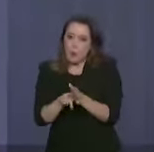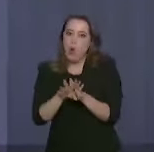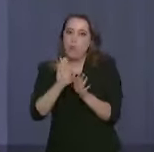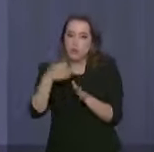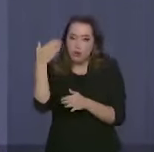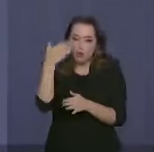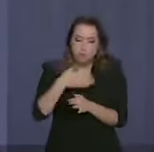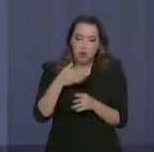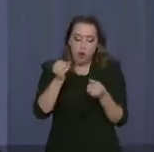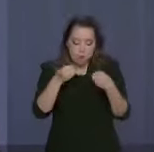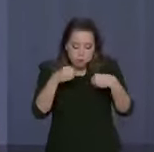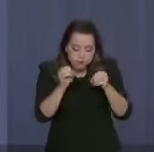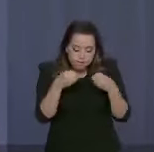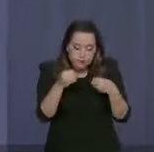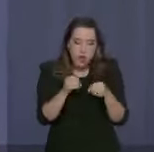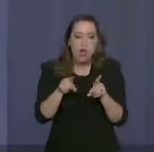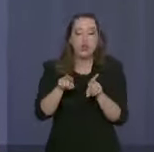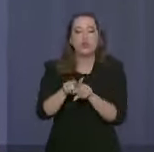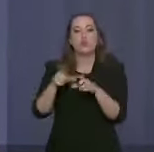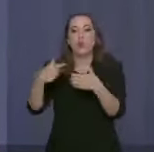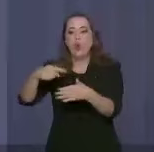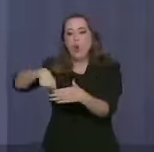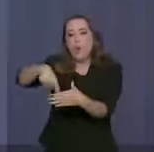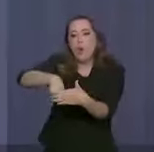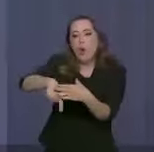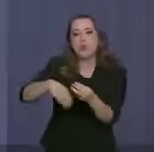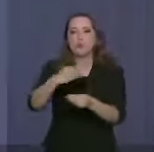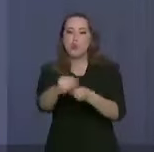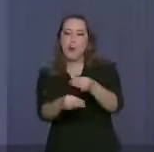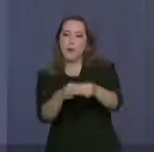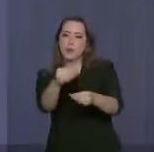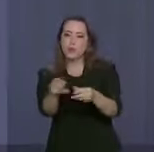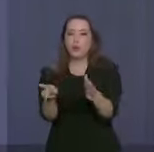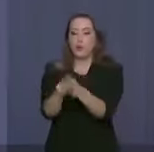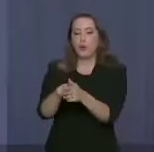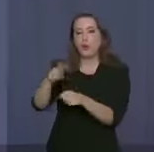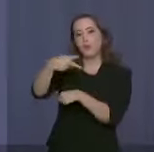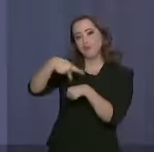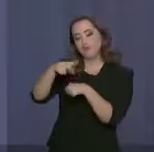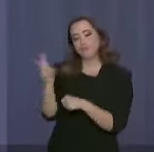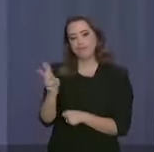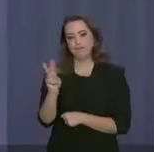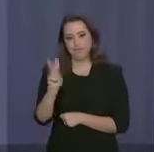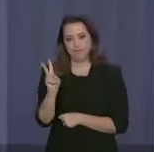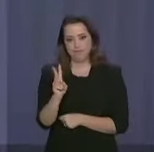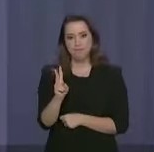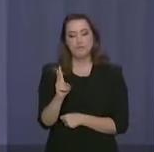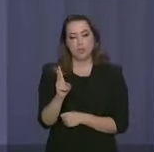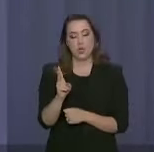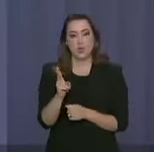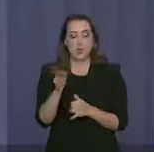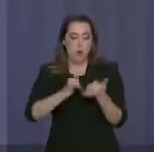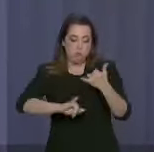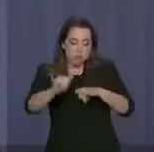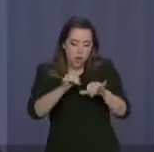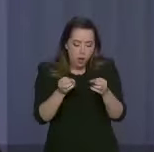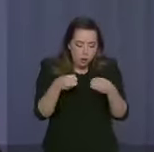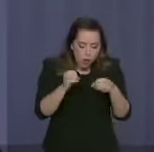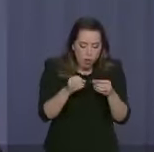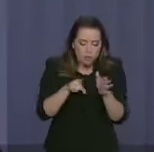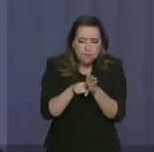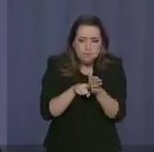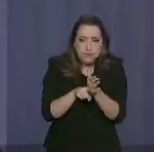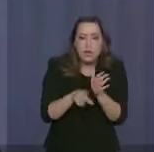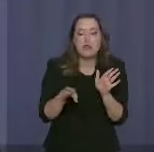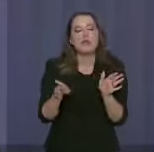demonstrado por análise técnica de poços e misturas de origem venezuelana. Esse processo investigativo tem como principal objetivo